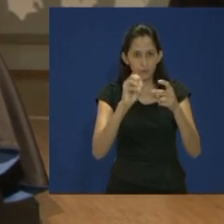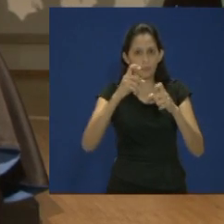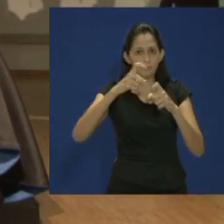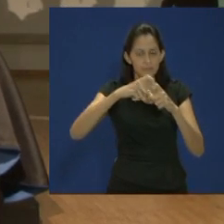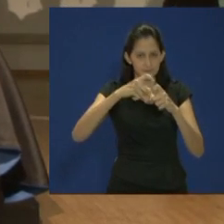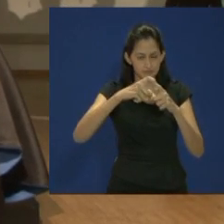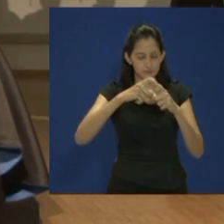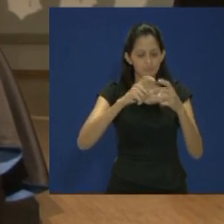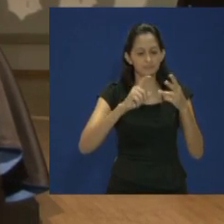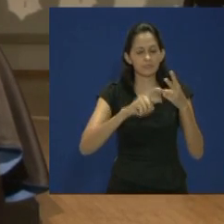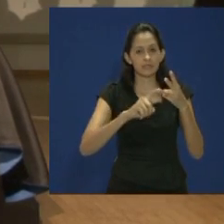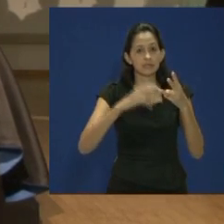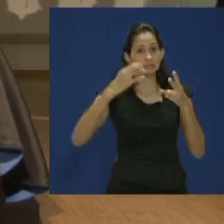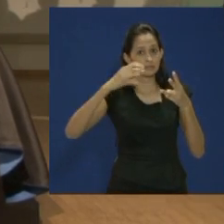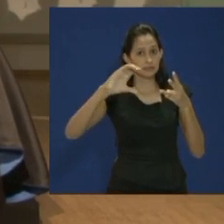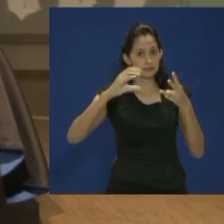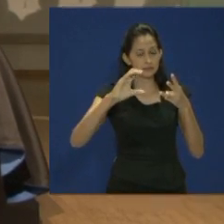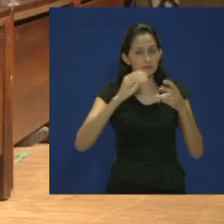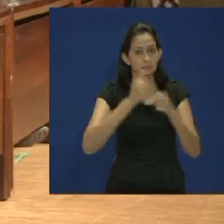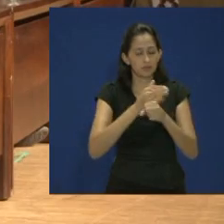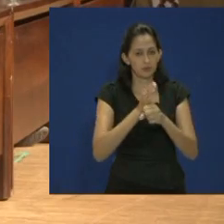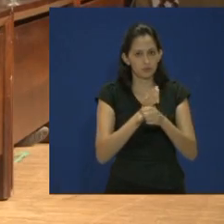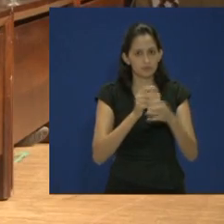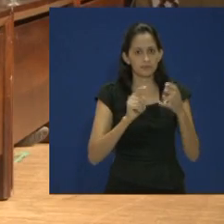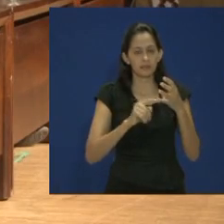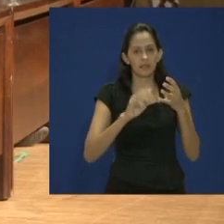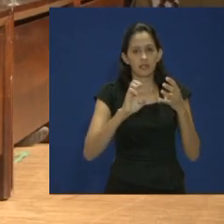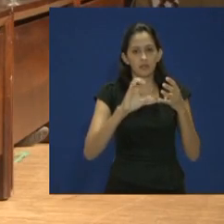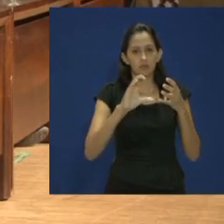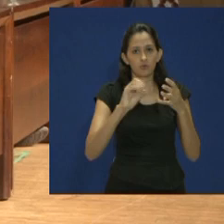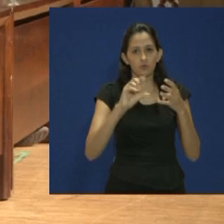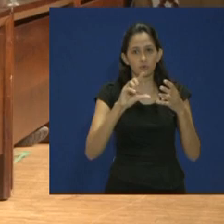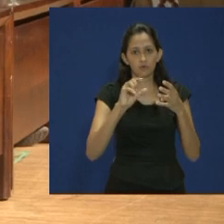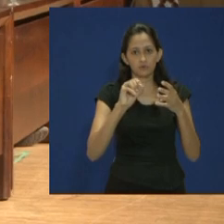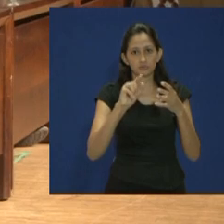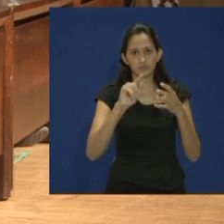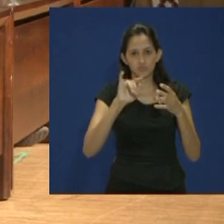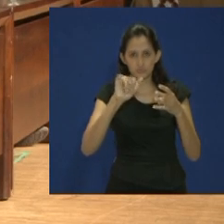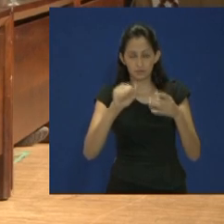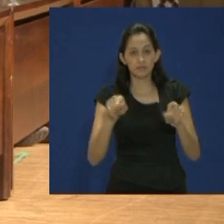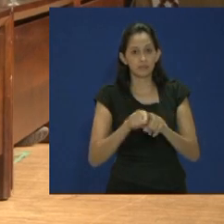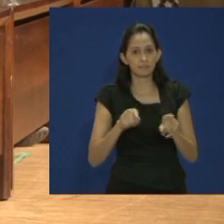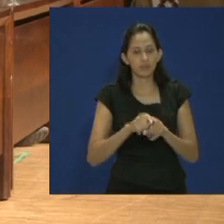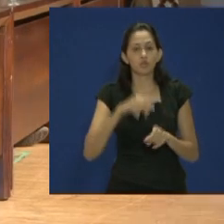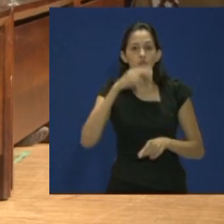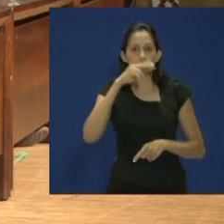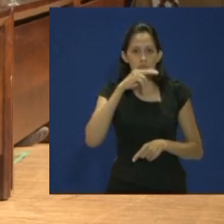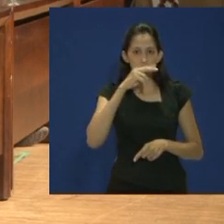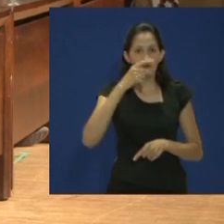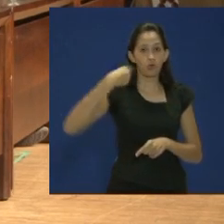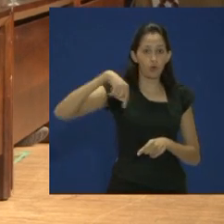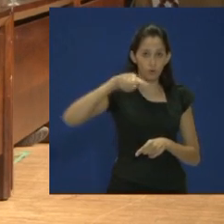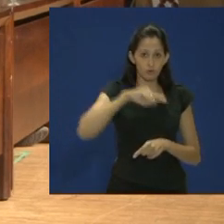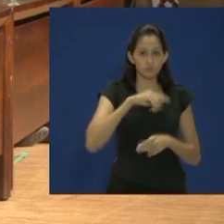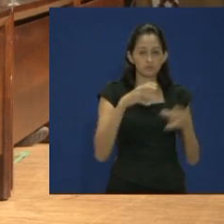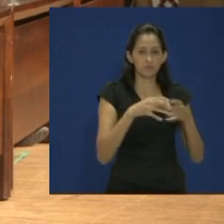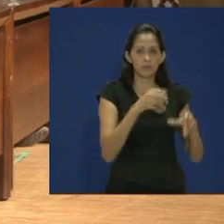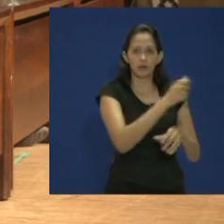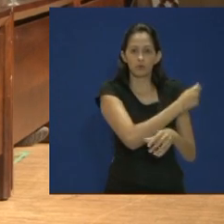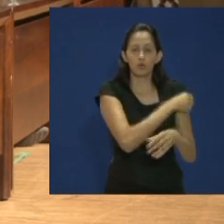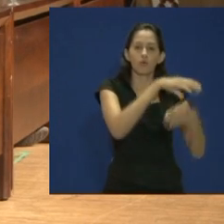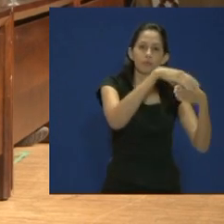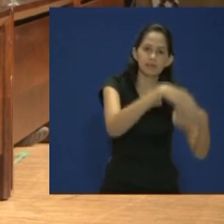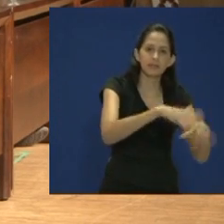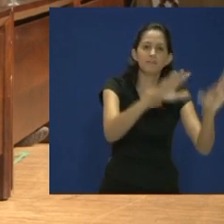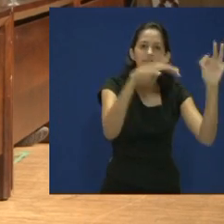biológicas, ecologia e análise ambiental e nutrição. A mesa solene, pais, familiares convidados,